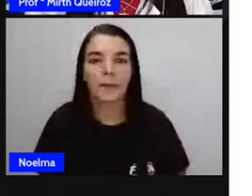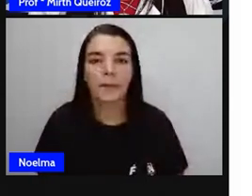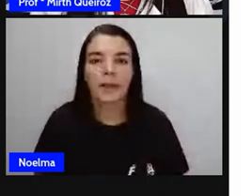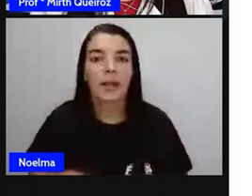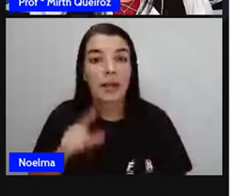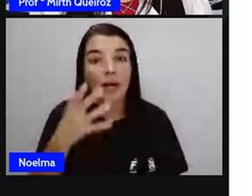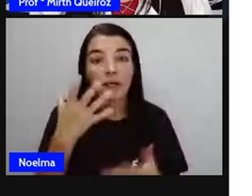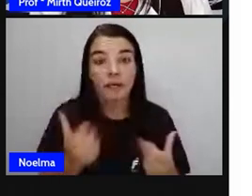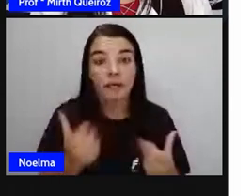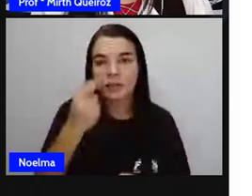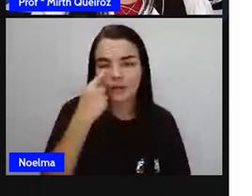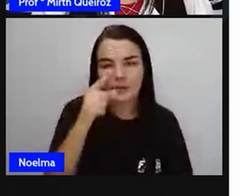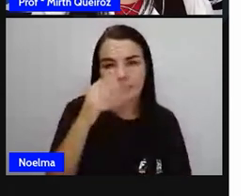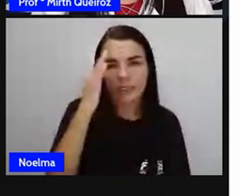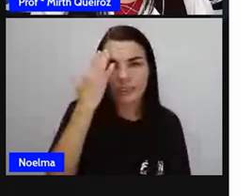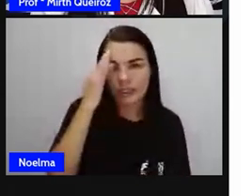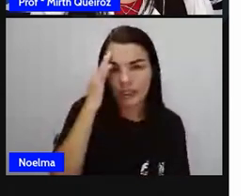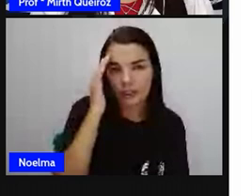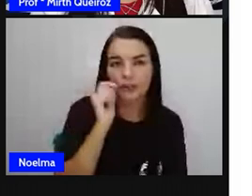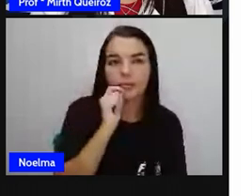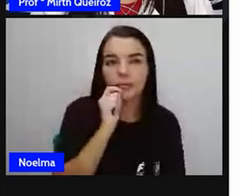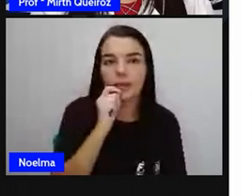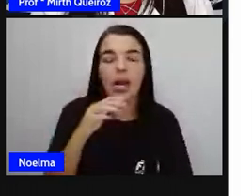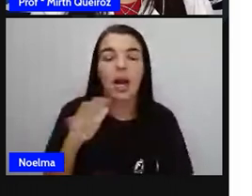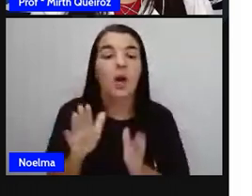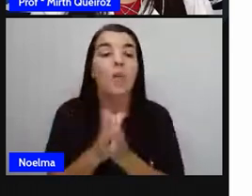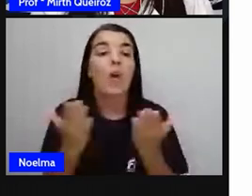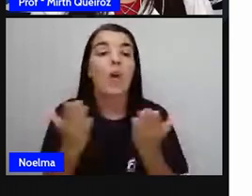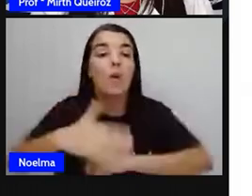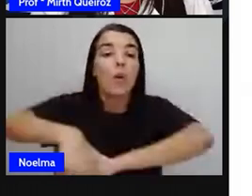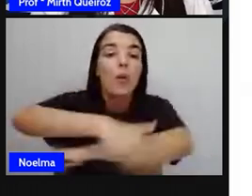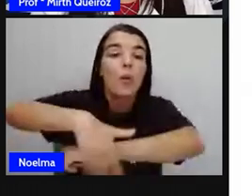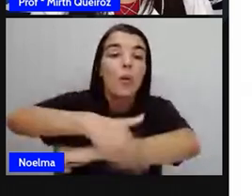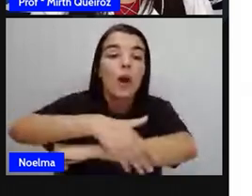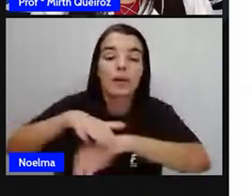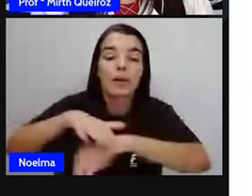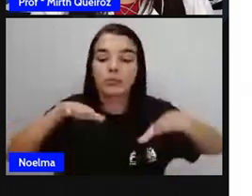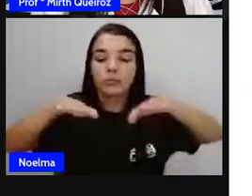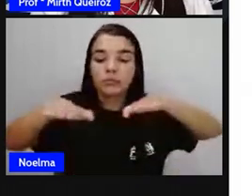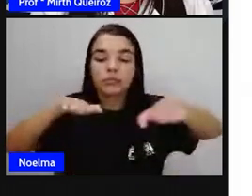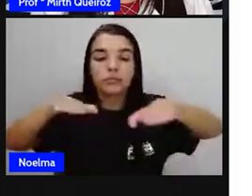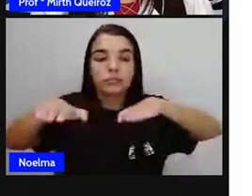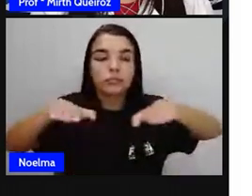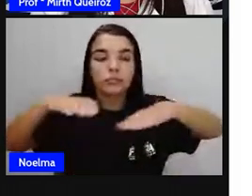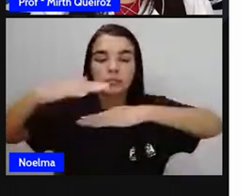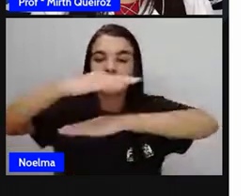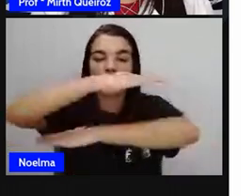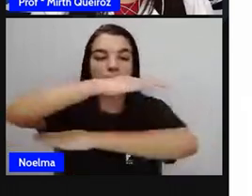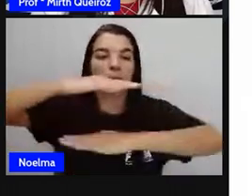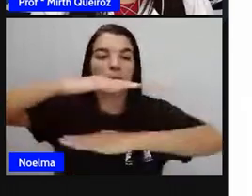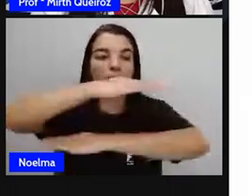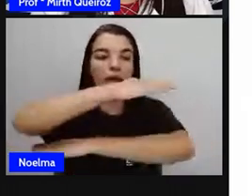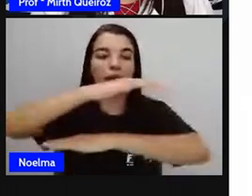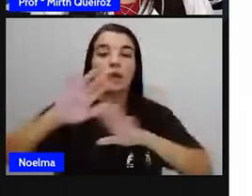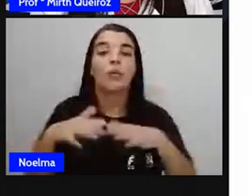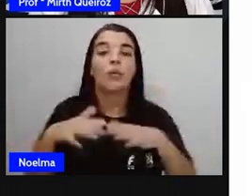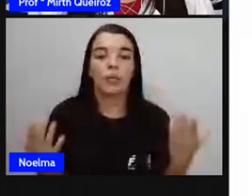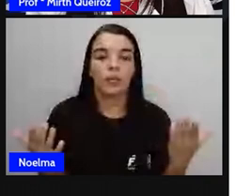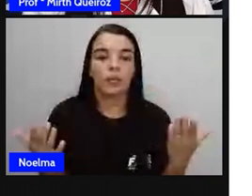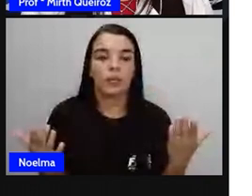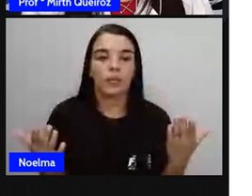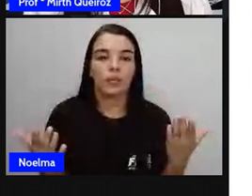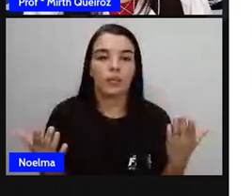Vamos ver se você entendeu. Quais são as ruas paralelas entre si? Quais são as ruas paralelas?